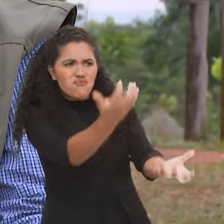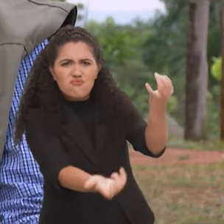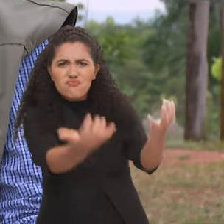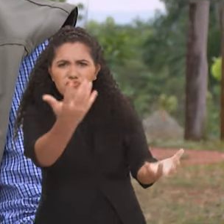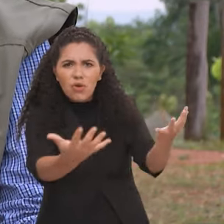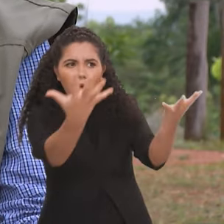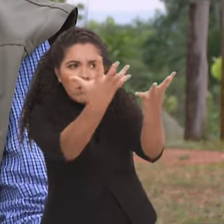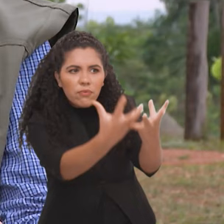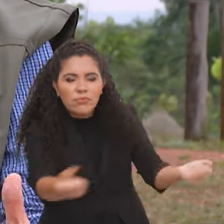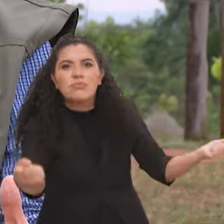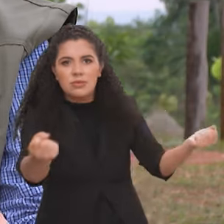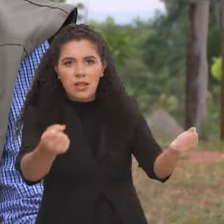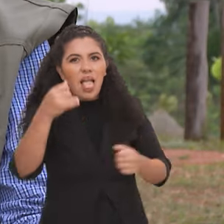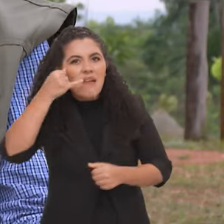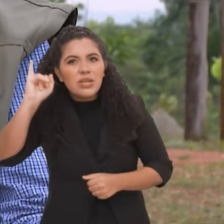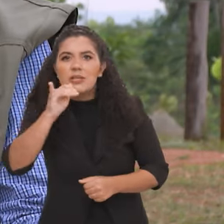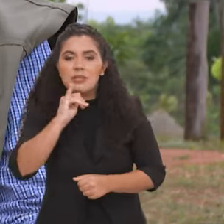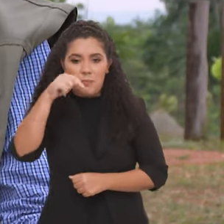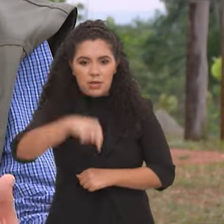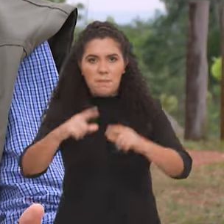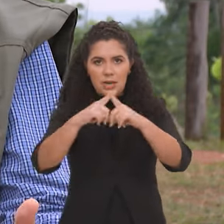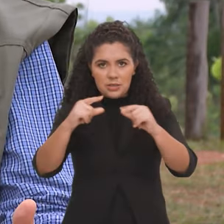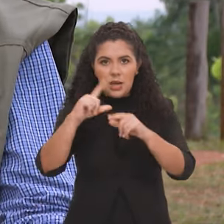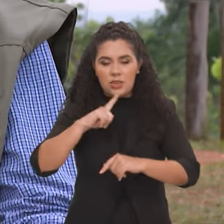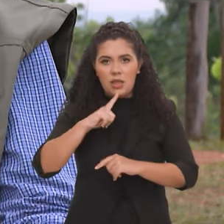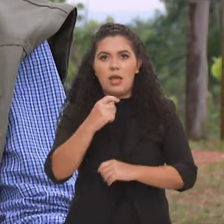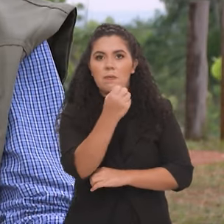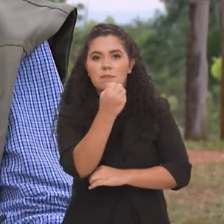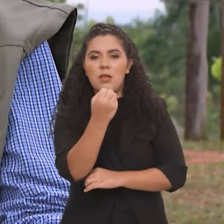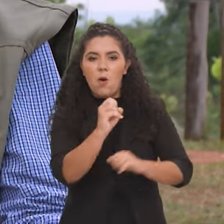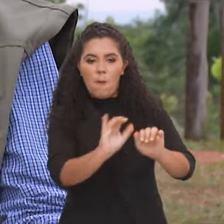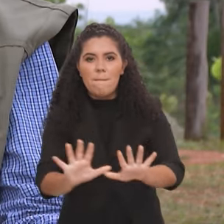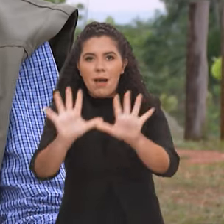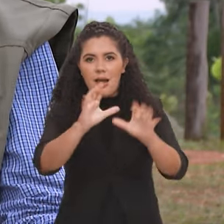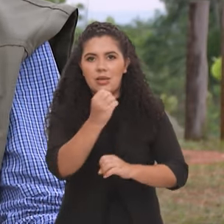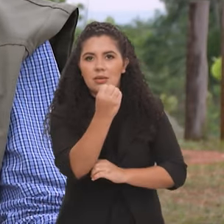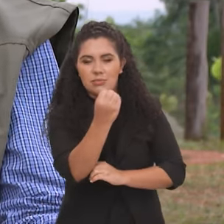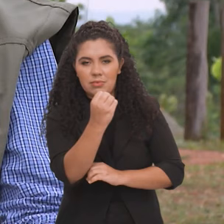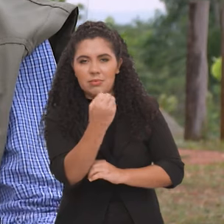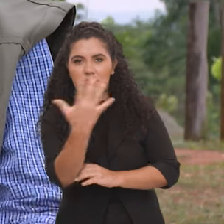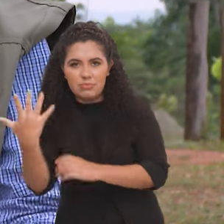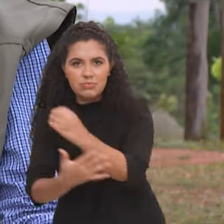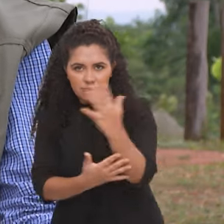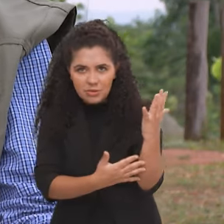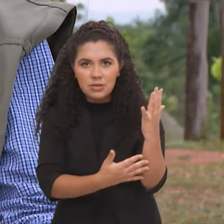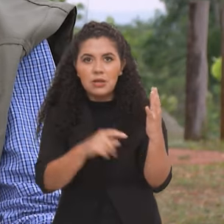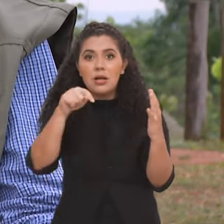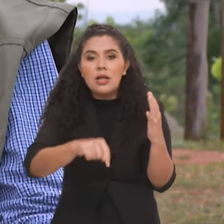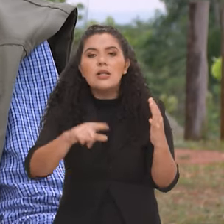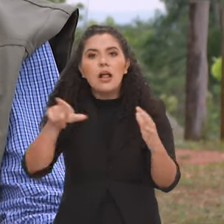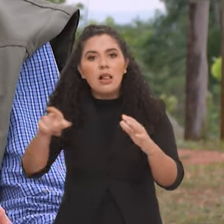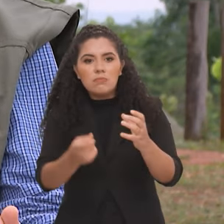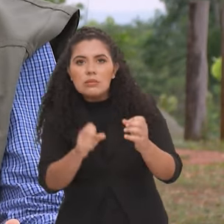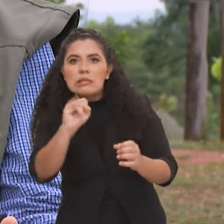exemplo, aqui no Parque Nacional, para evitar que o parque passe por aqueles grandes incêndios que já aconteceram no passado, nós contamos com os trabalhos